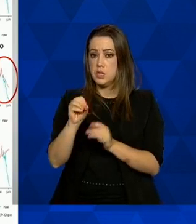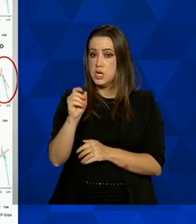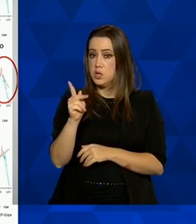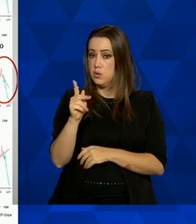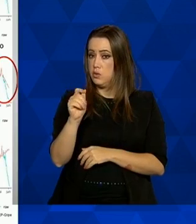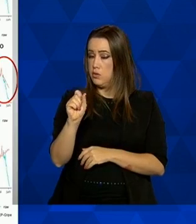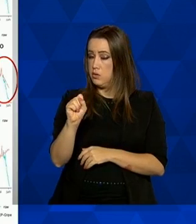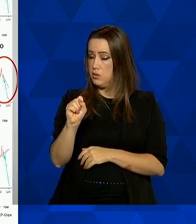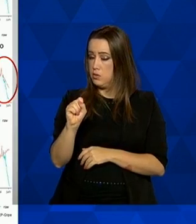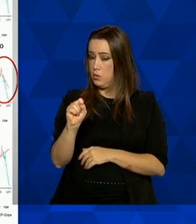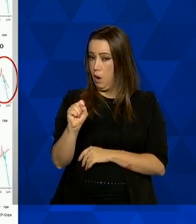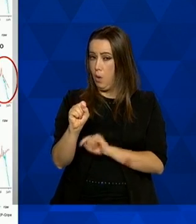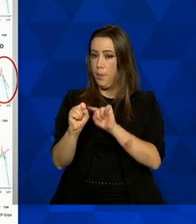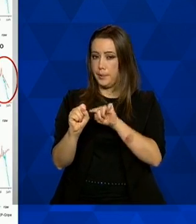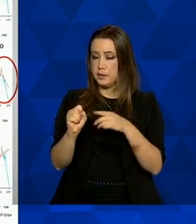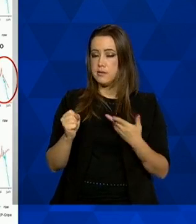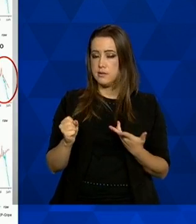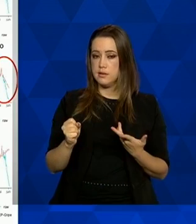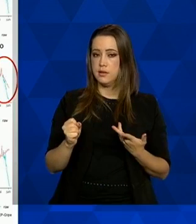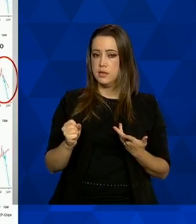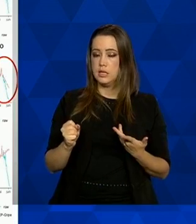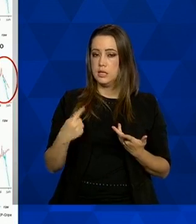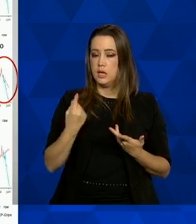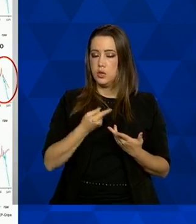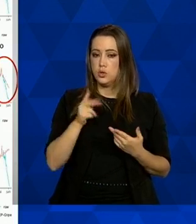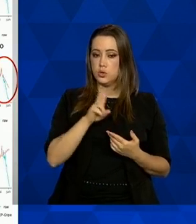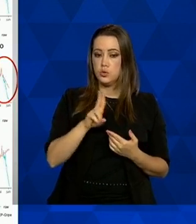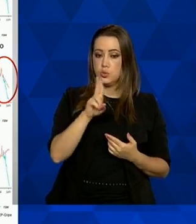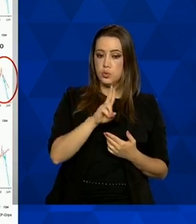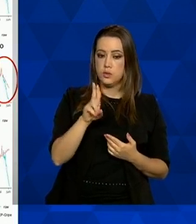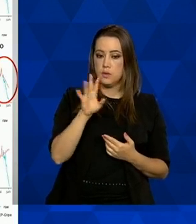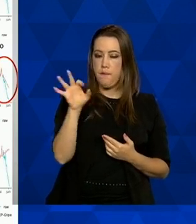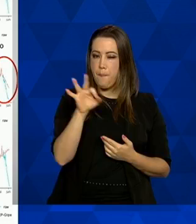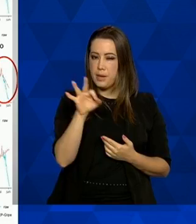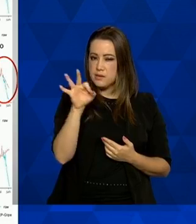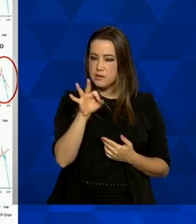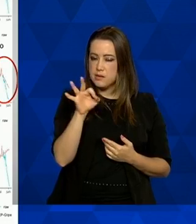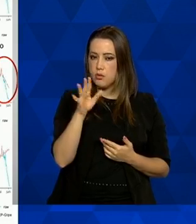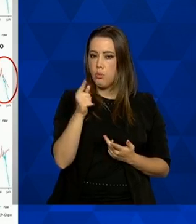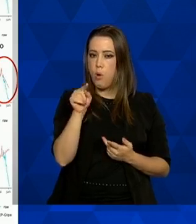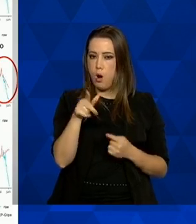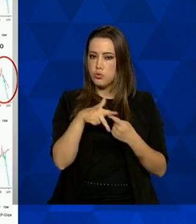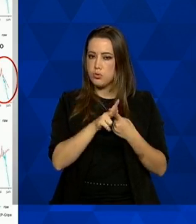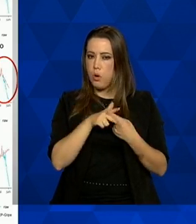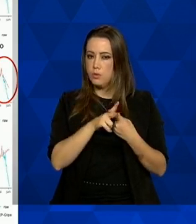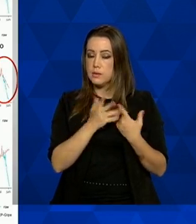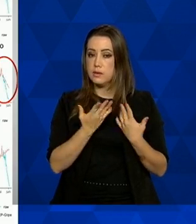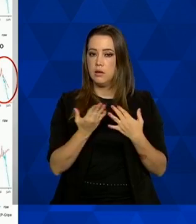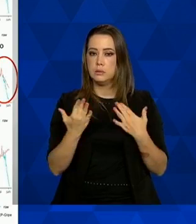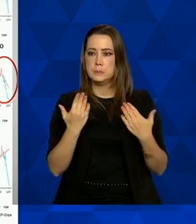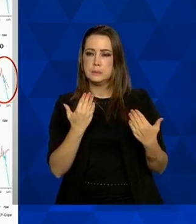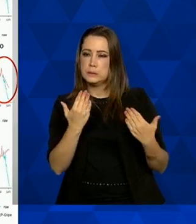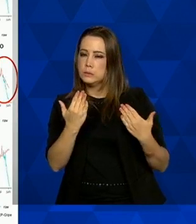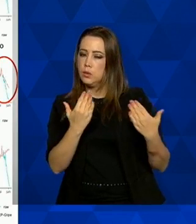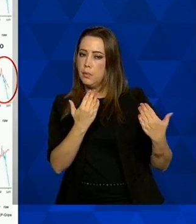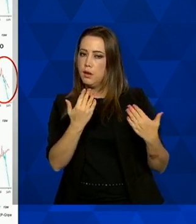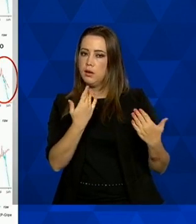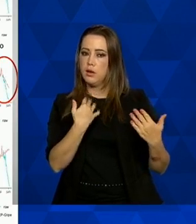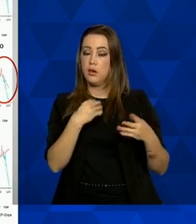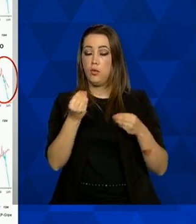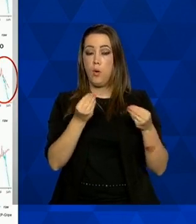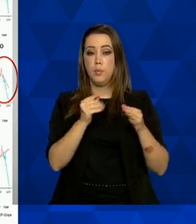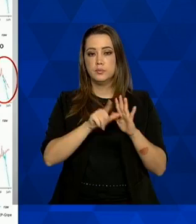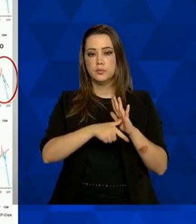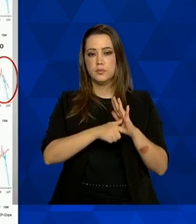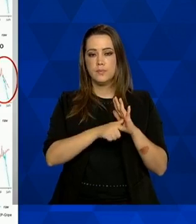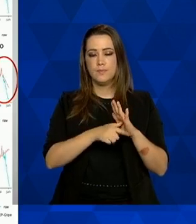-Americana de Saúde em parceria com o Ministério da Saúde a gente utiliza um fator de correção justamente para prever e entender essa dinâmica de